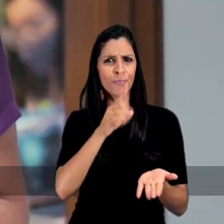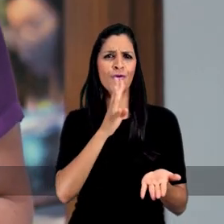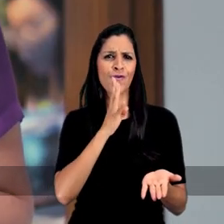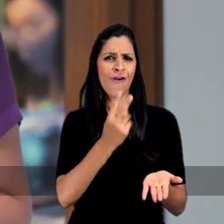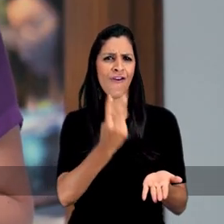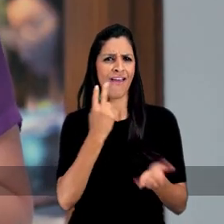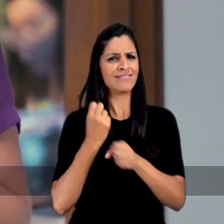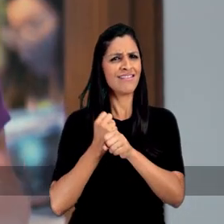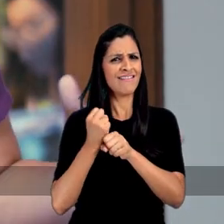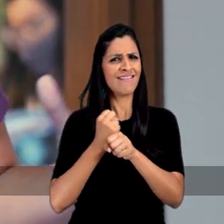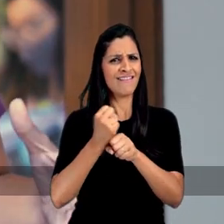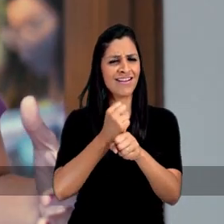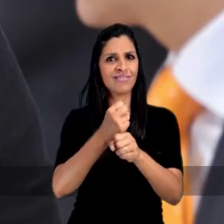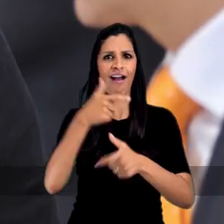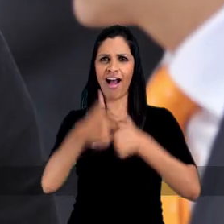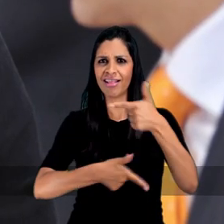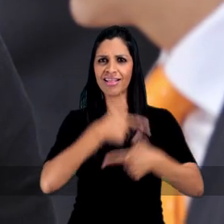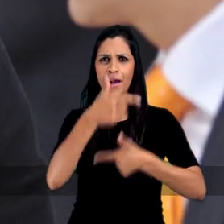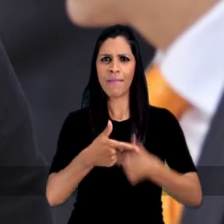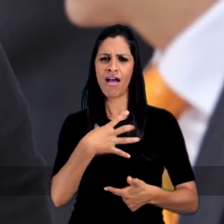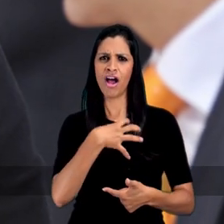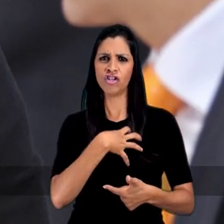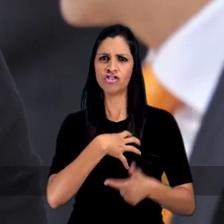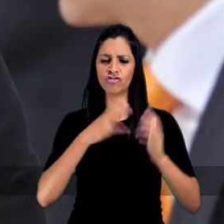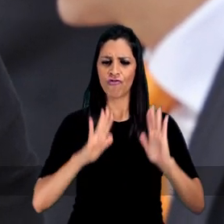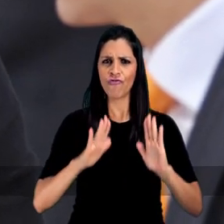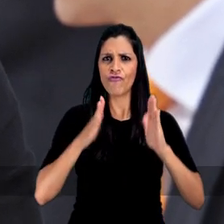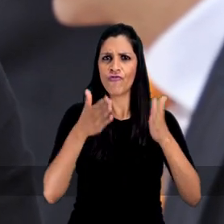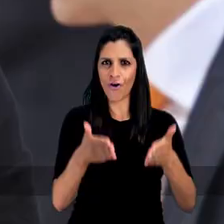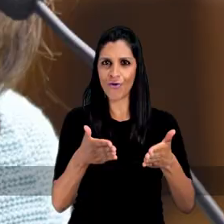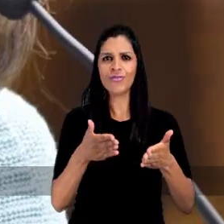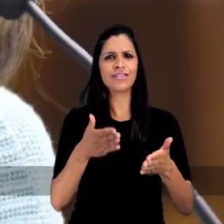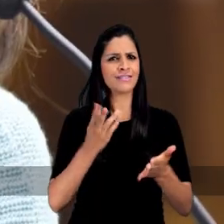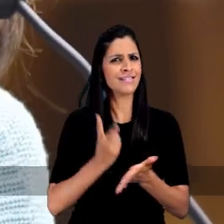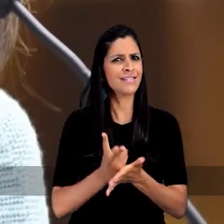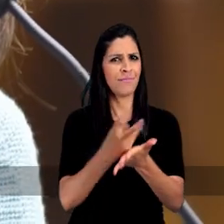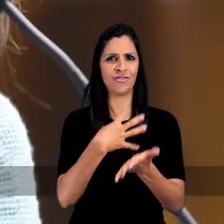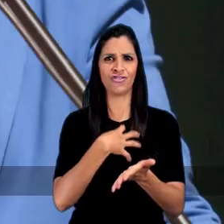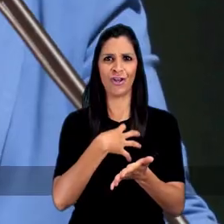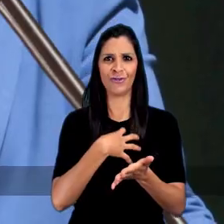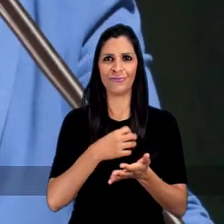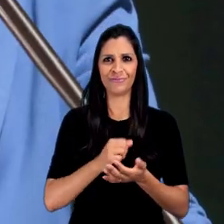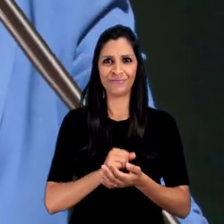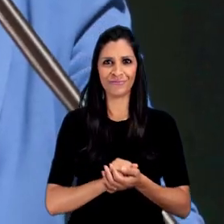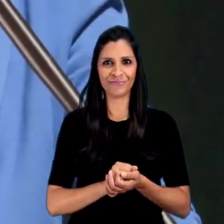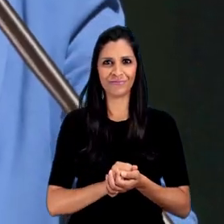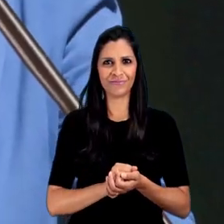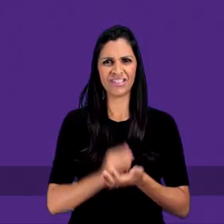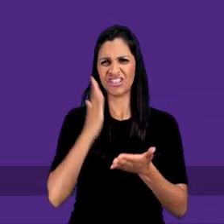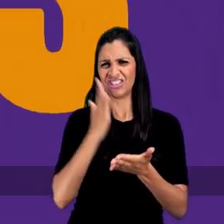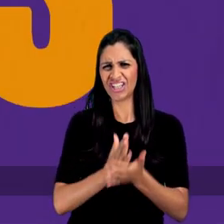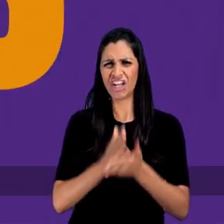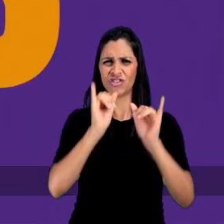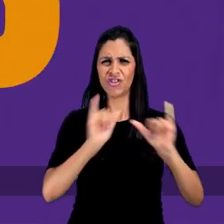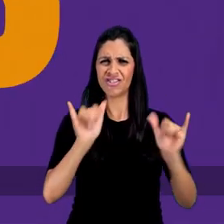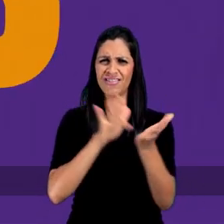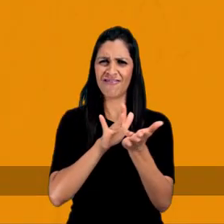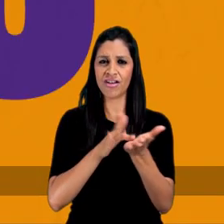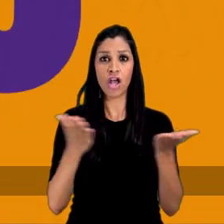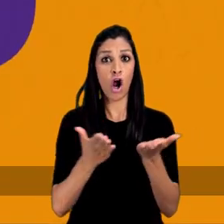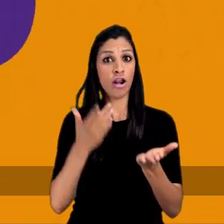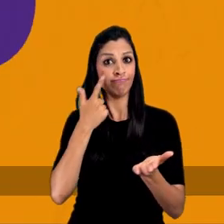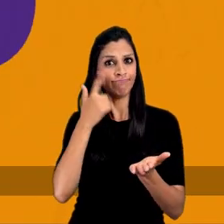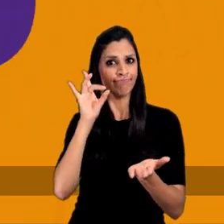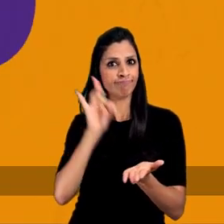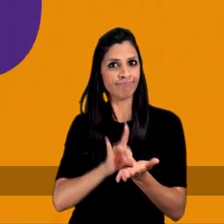contigo, que me conhece há muitos anos, a trabalhar com a atitude e determinação que eu sempre tive. Chega de fakes.